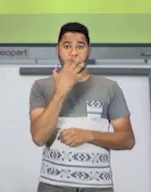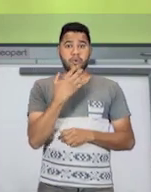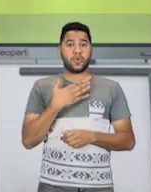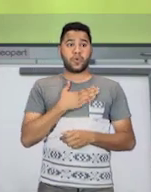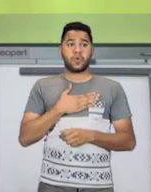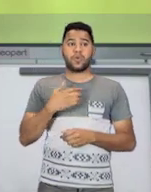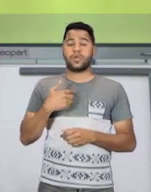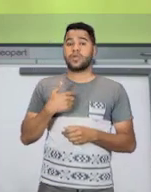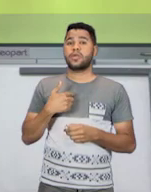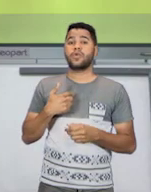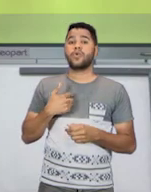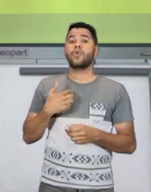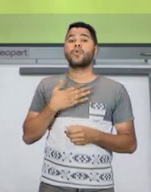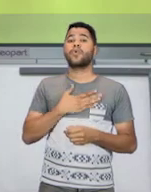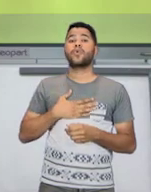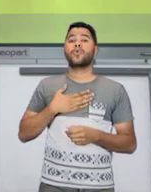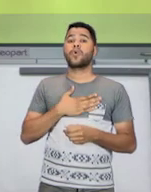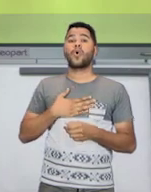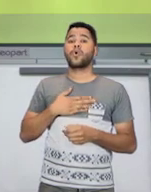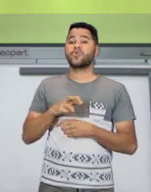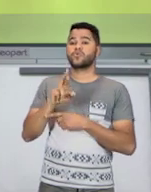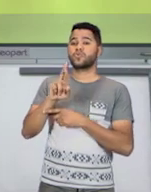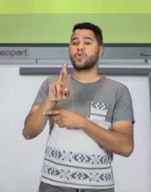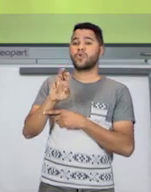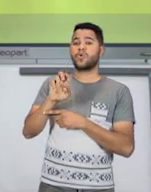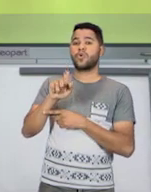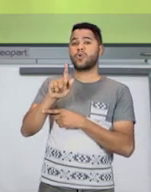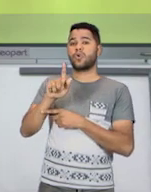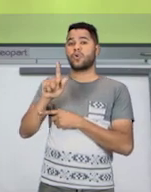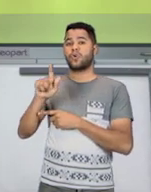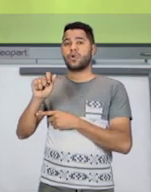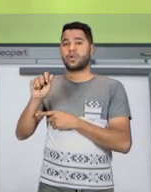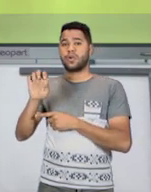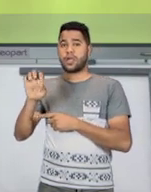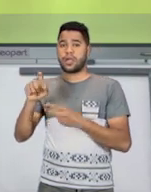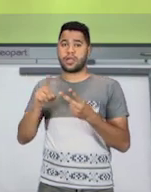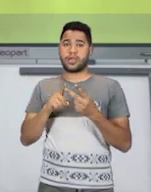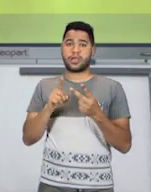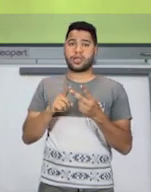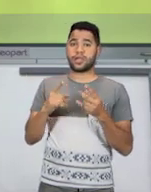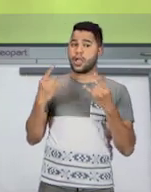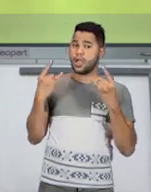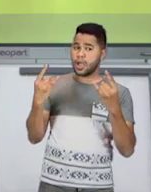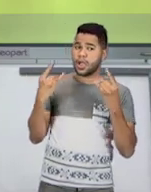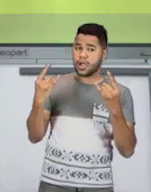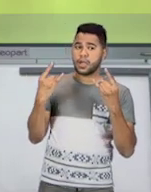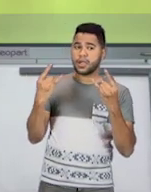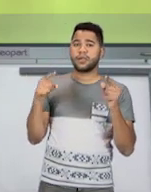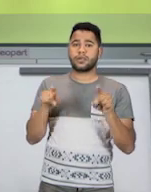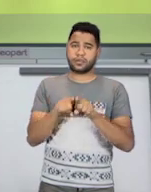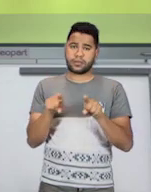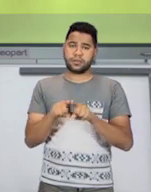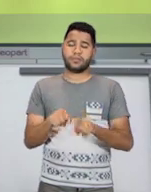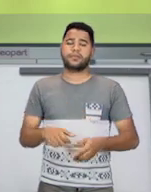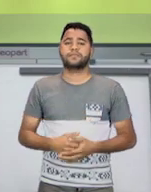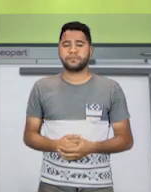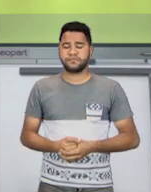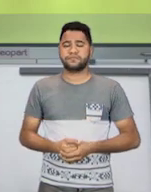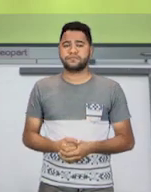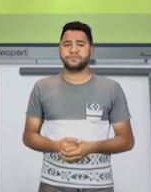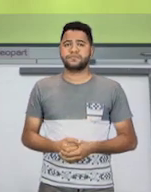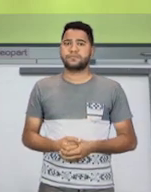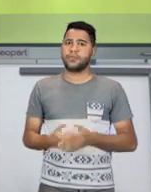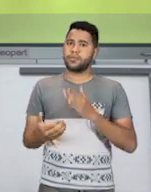por exemplo, I like reggae and rock. Então, eu vou pegar as músicas de reggae e rock para